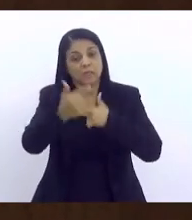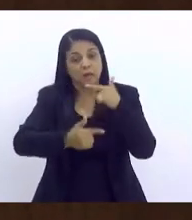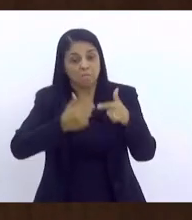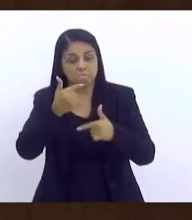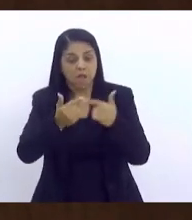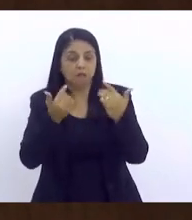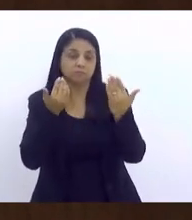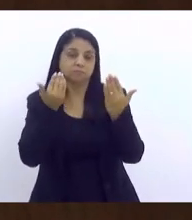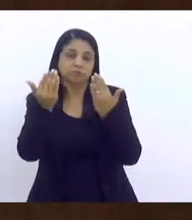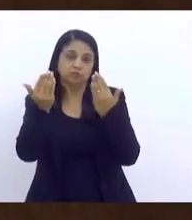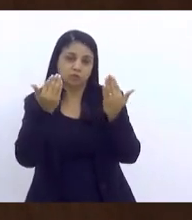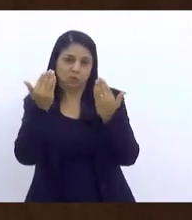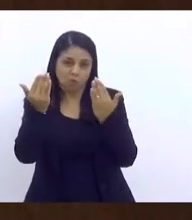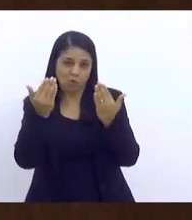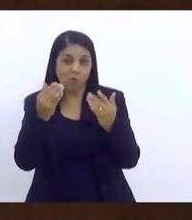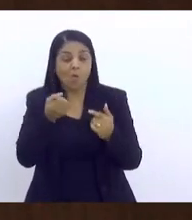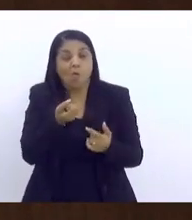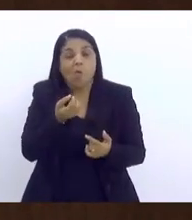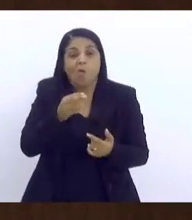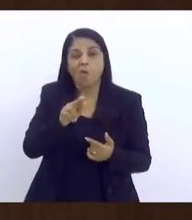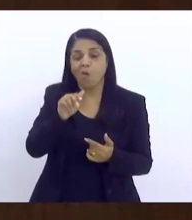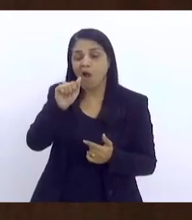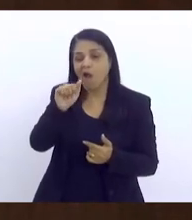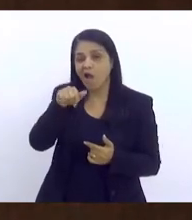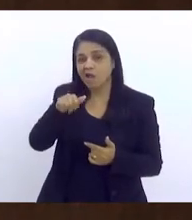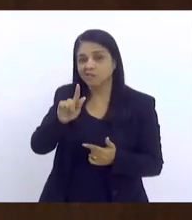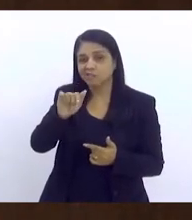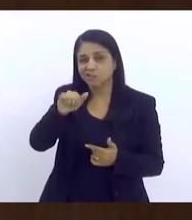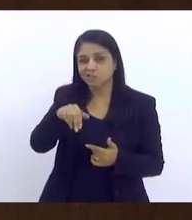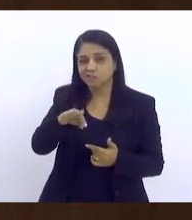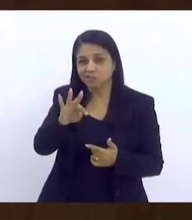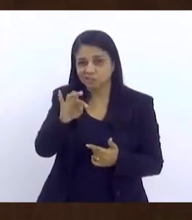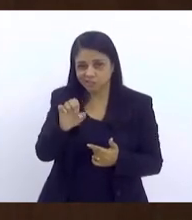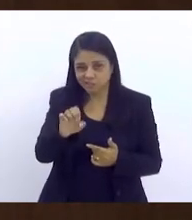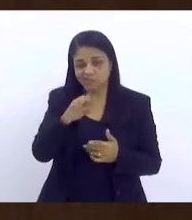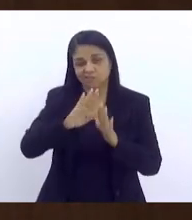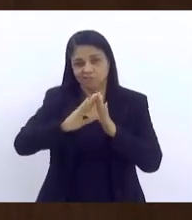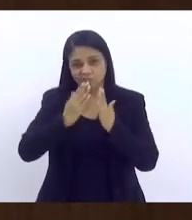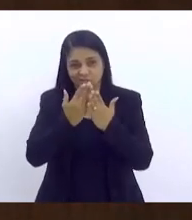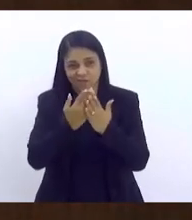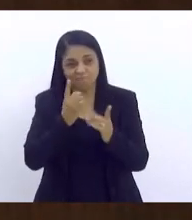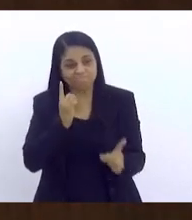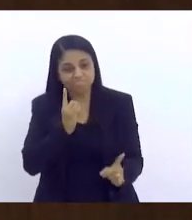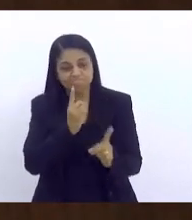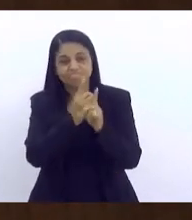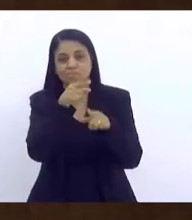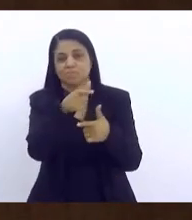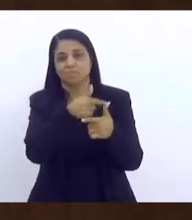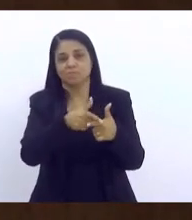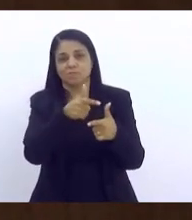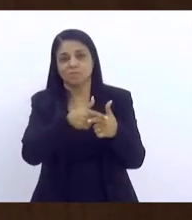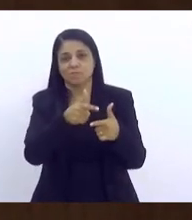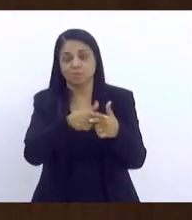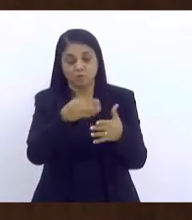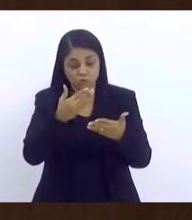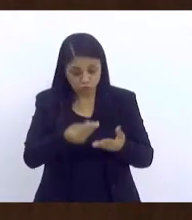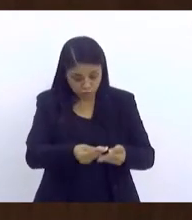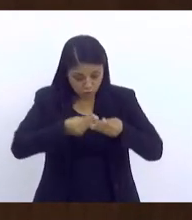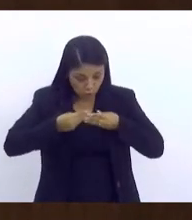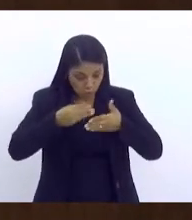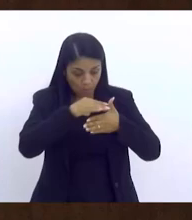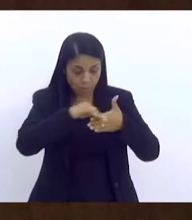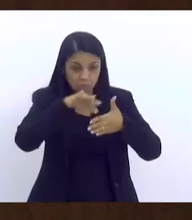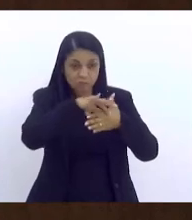de um agente escolar que possa identificar esse problema. Chegou para o Conselho Tutelar quando a violação do direito já